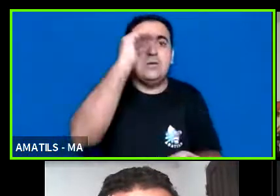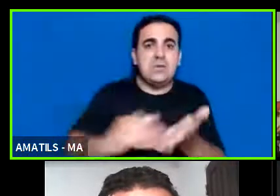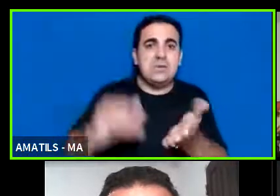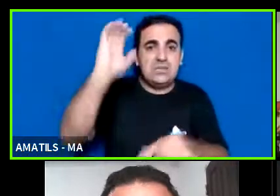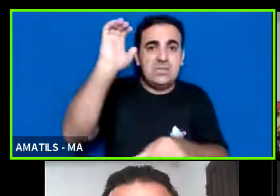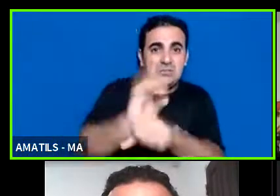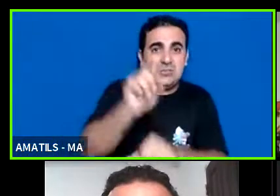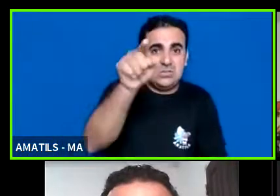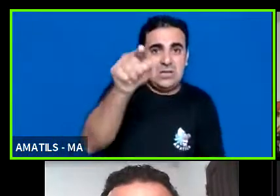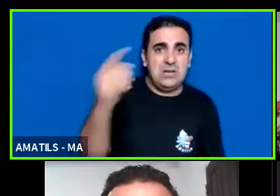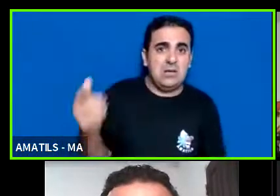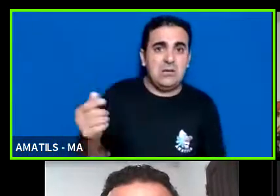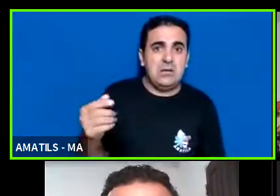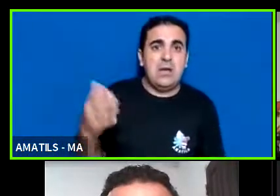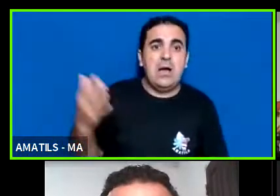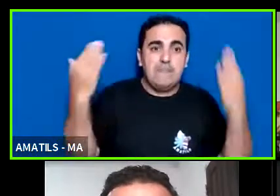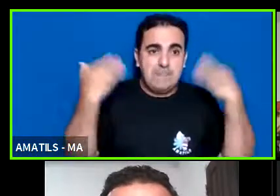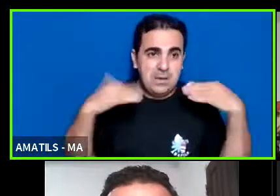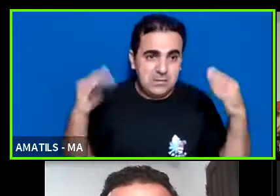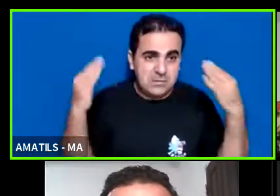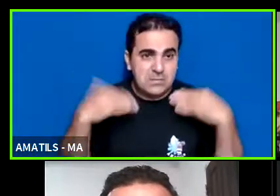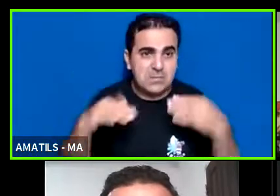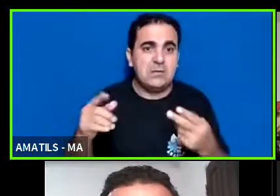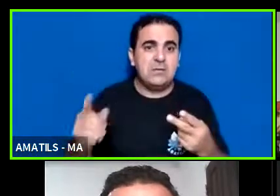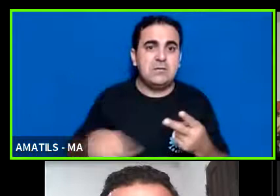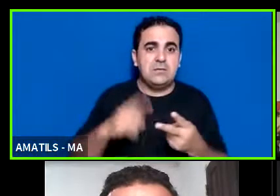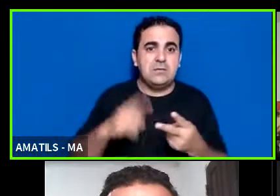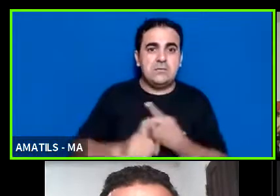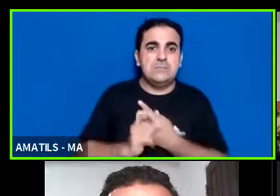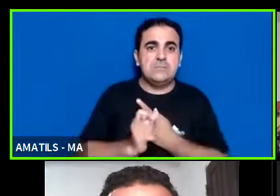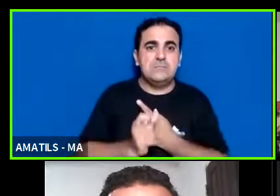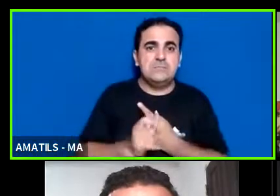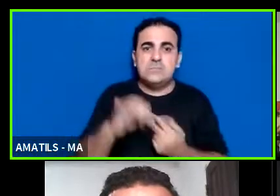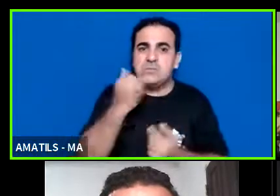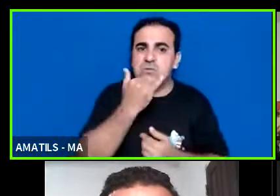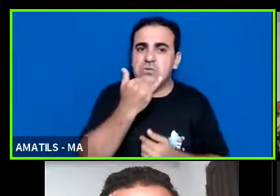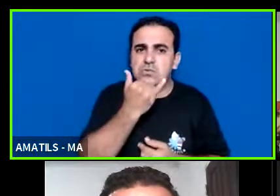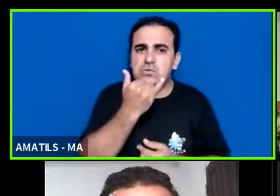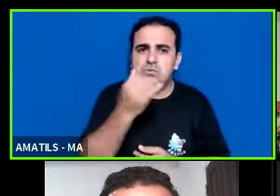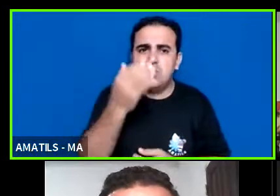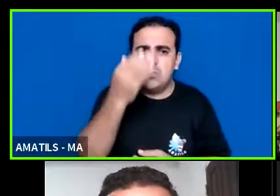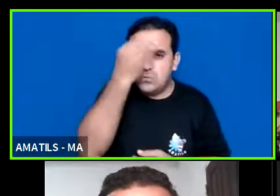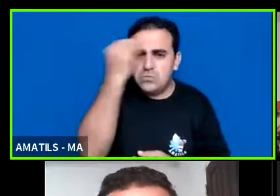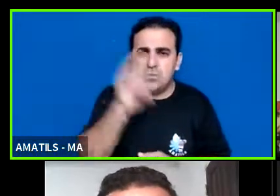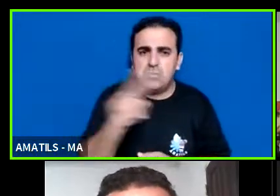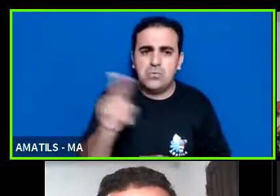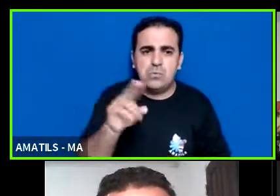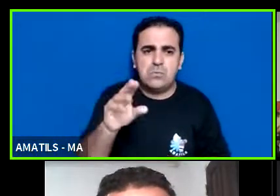tanto a Beatriz quanto me desculpe me fugiu o nome do colega